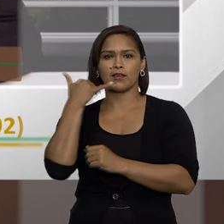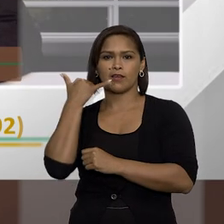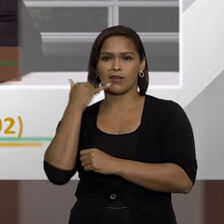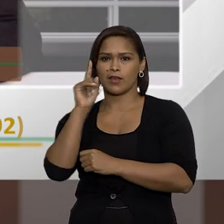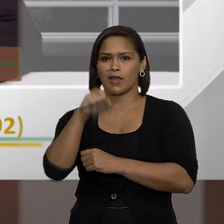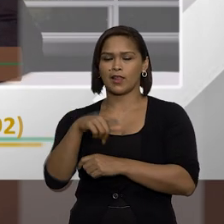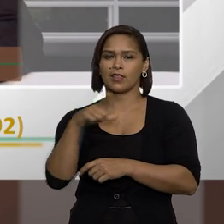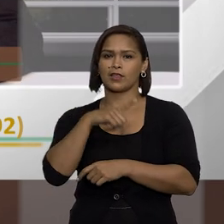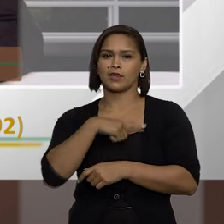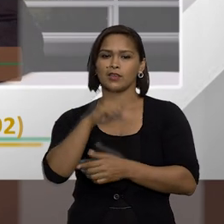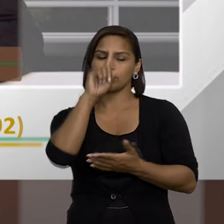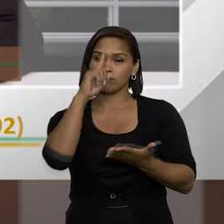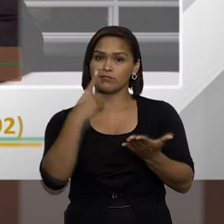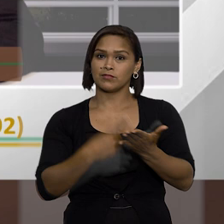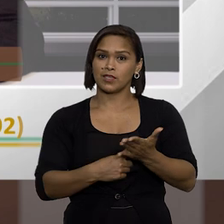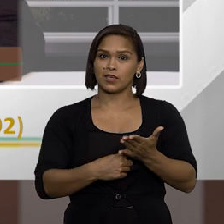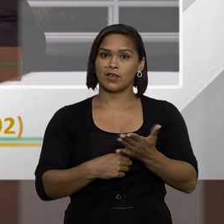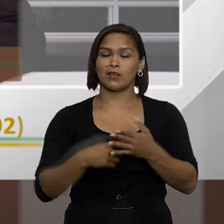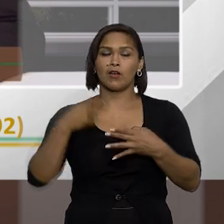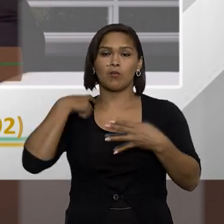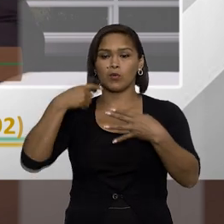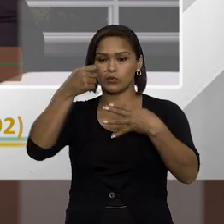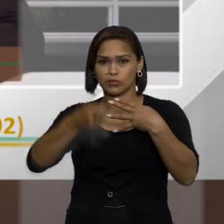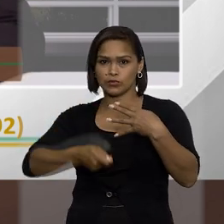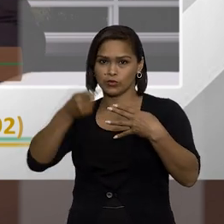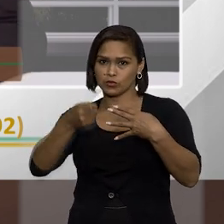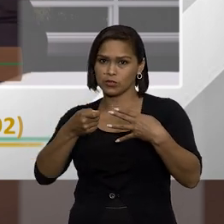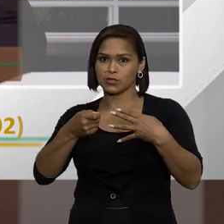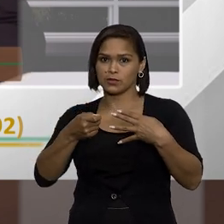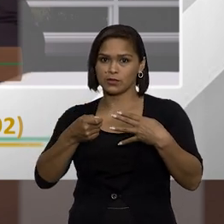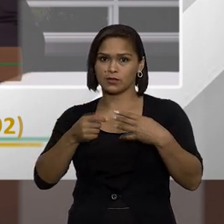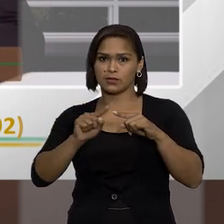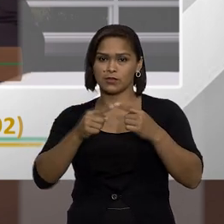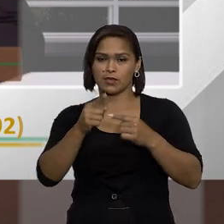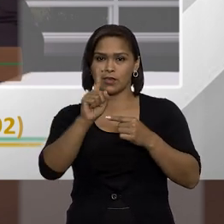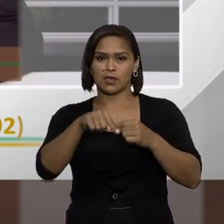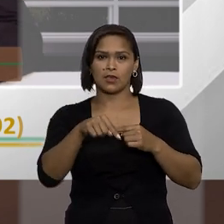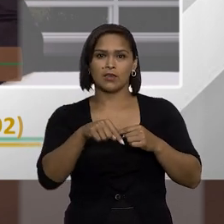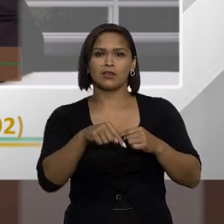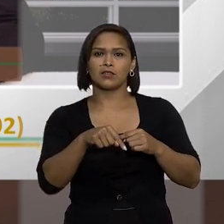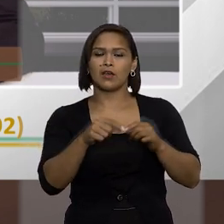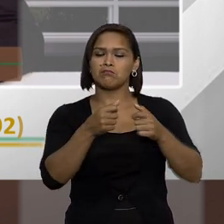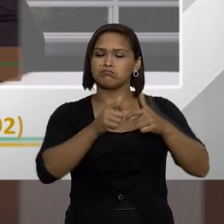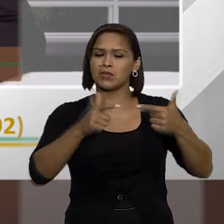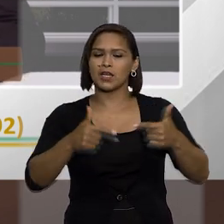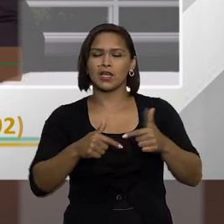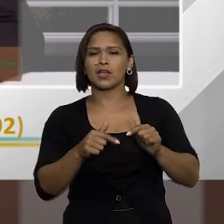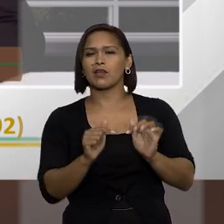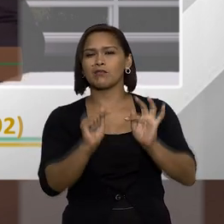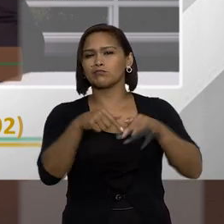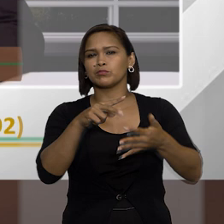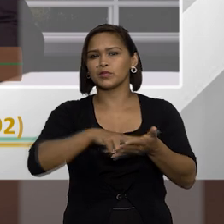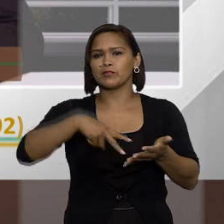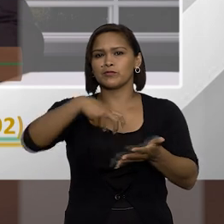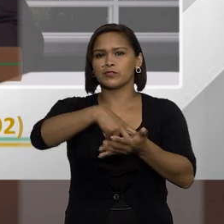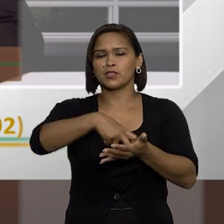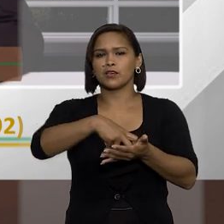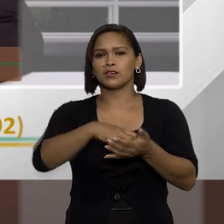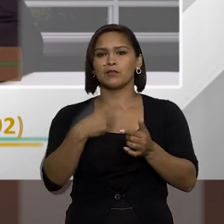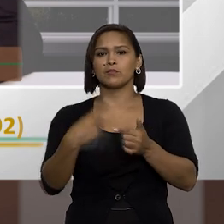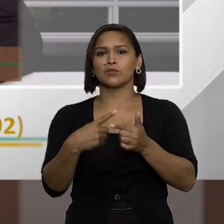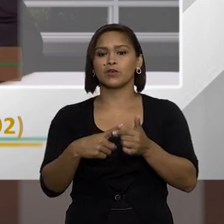telefônico ela teria que ser determinada por uma autoridade judicial e maiormente isso é usado para fins penais